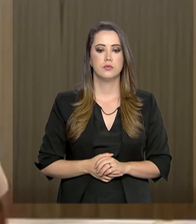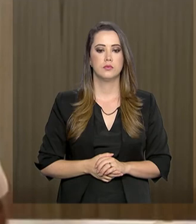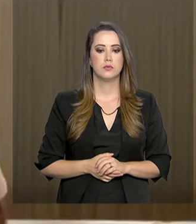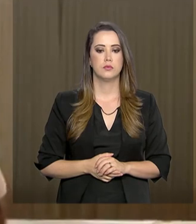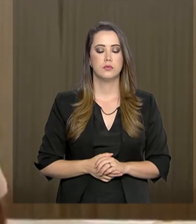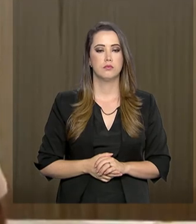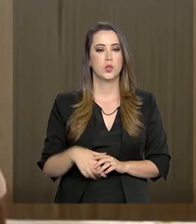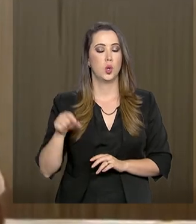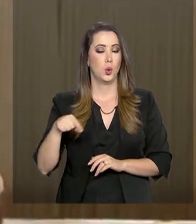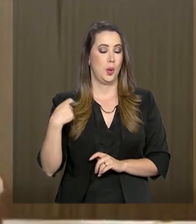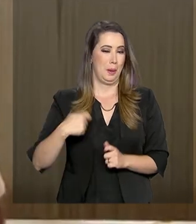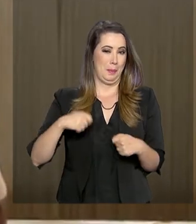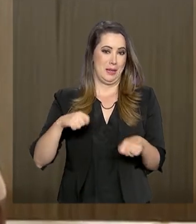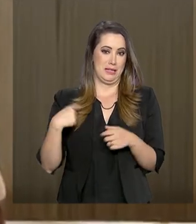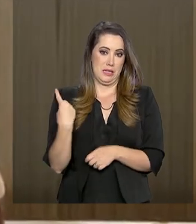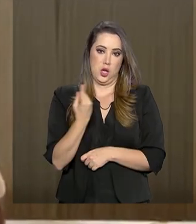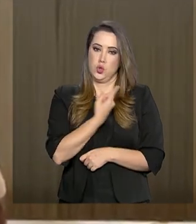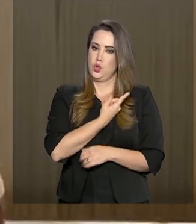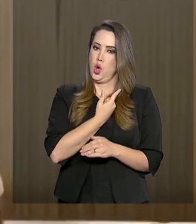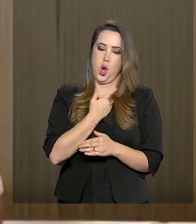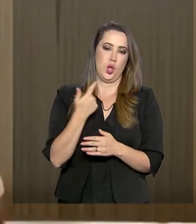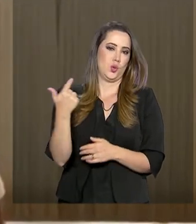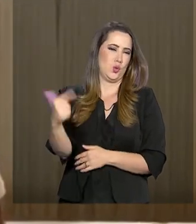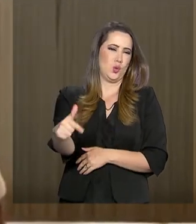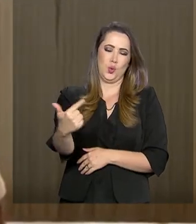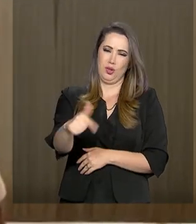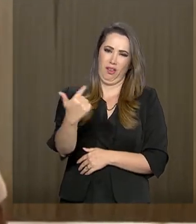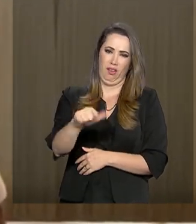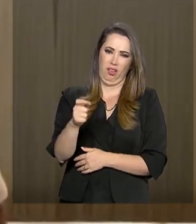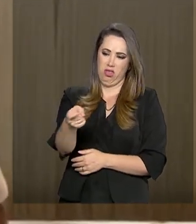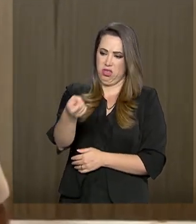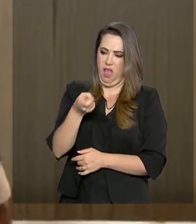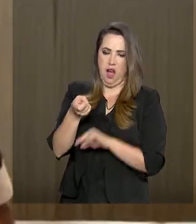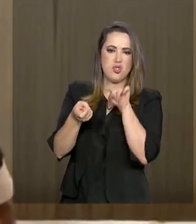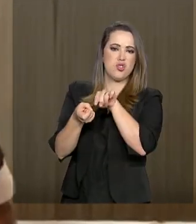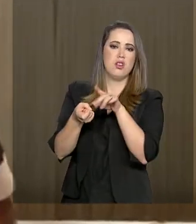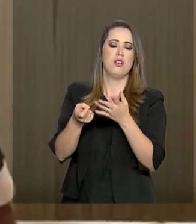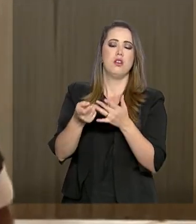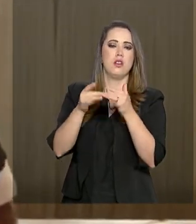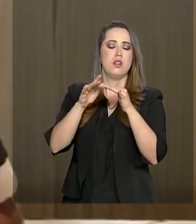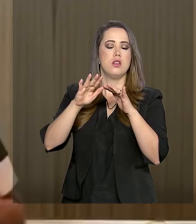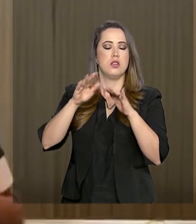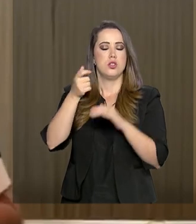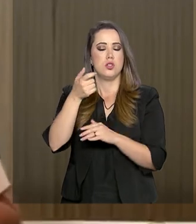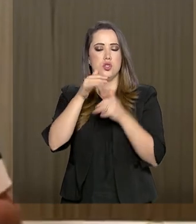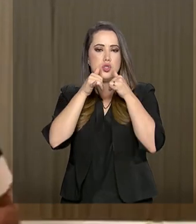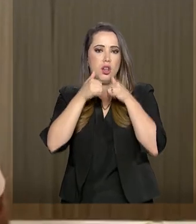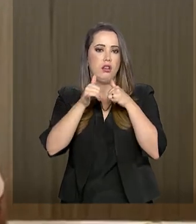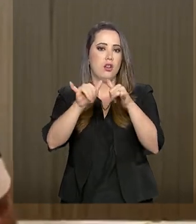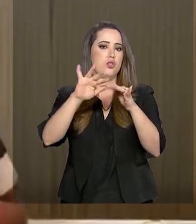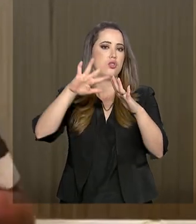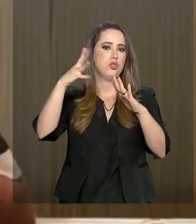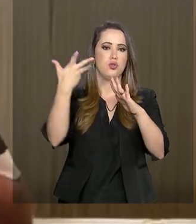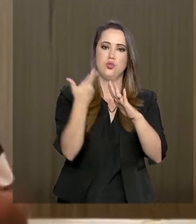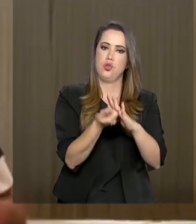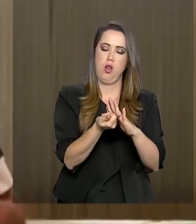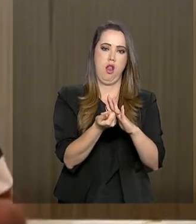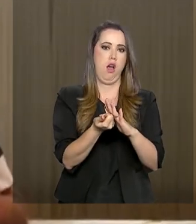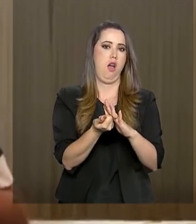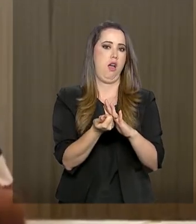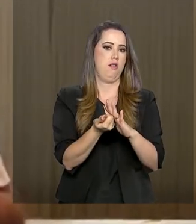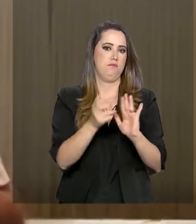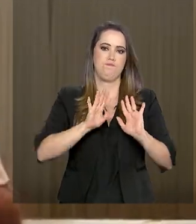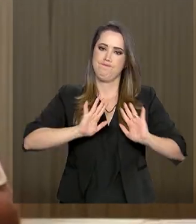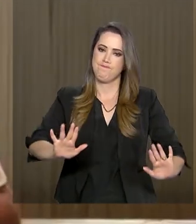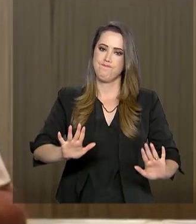No que depender de nós, não haverá taxação da energia solar. E ponto final, ninguém